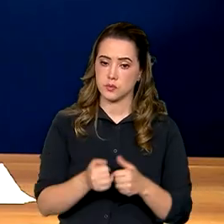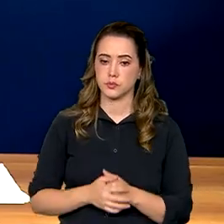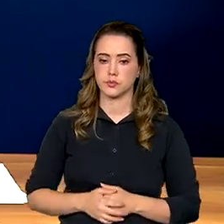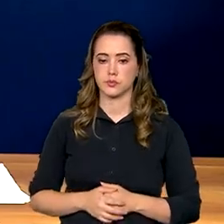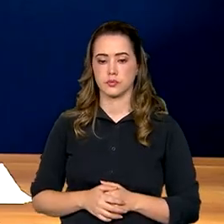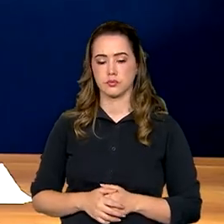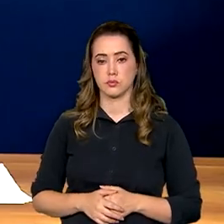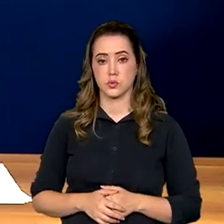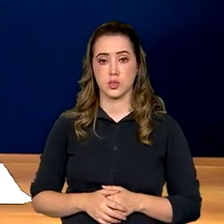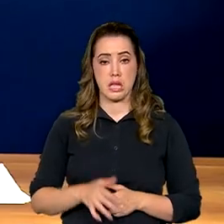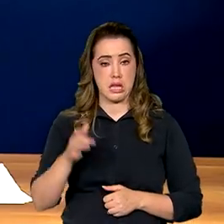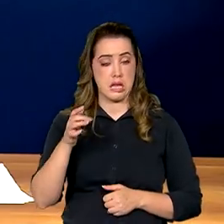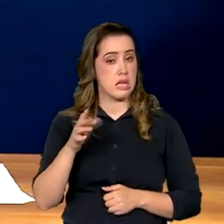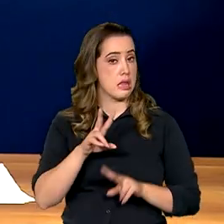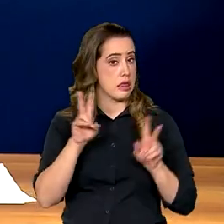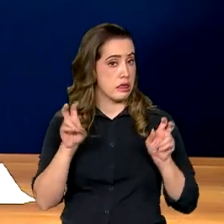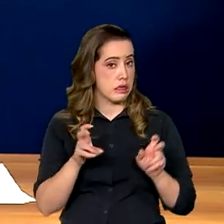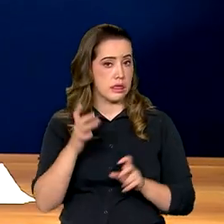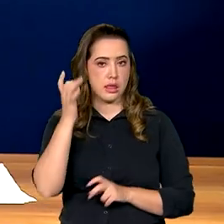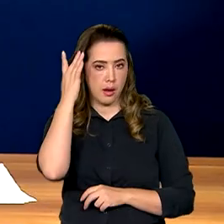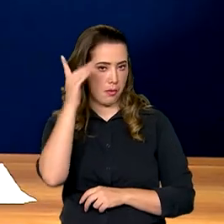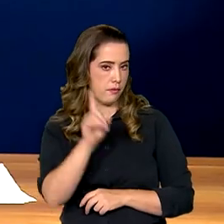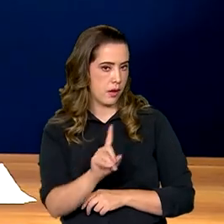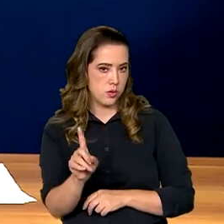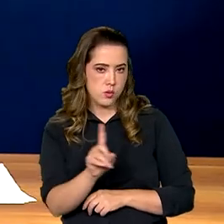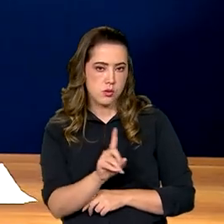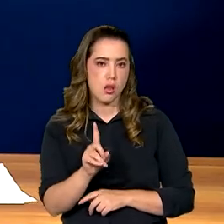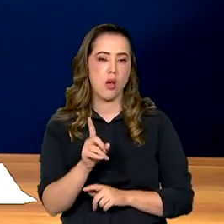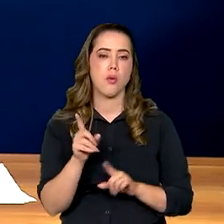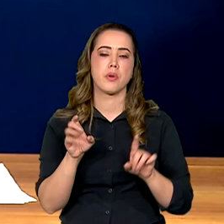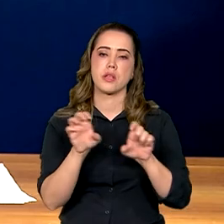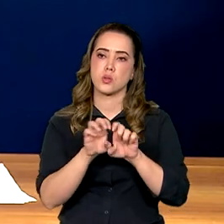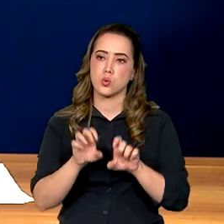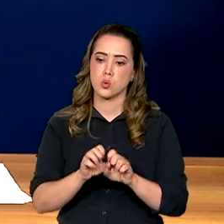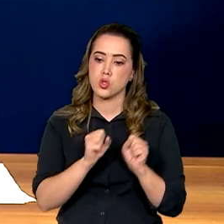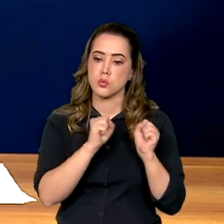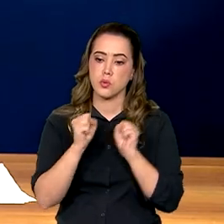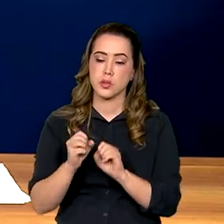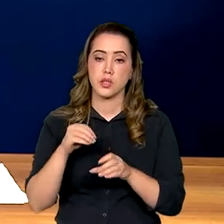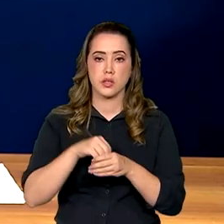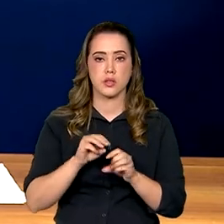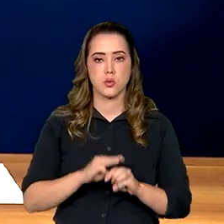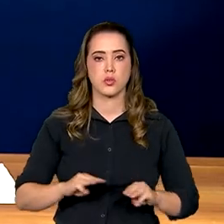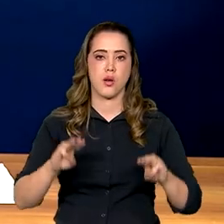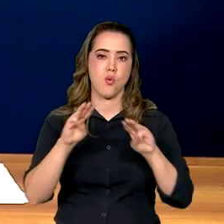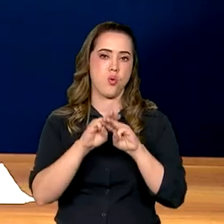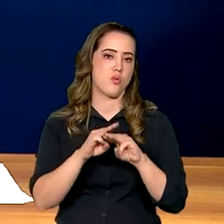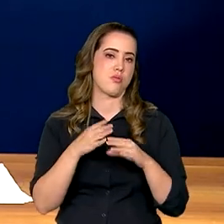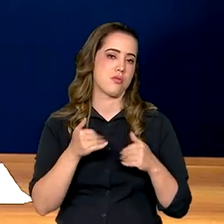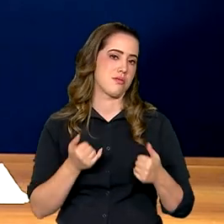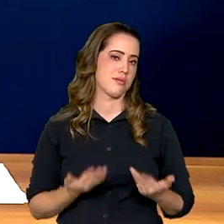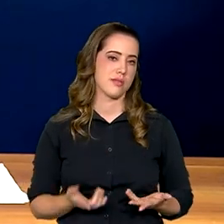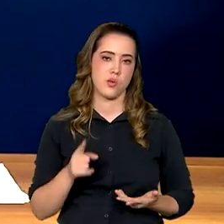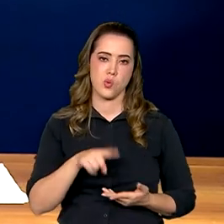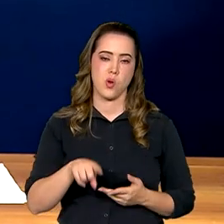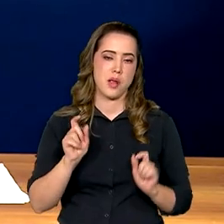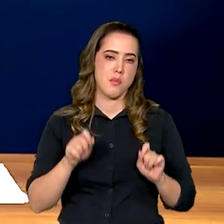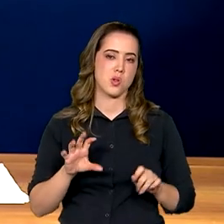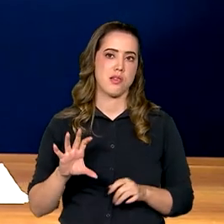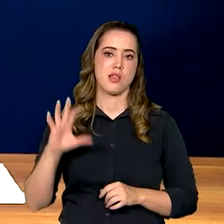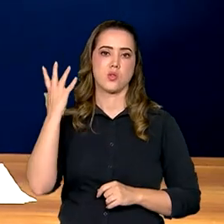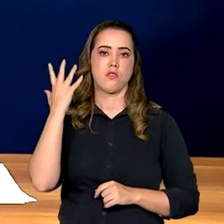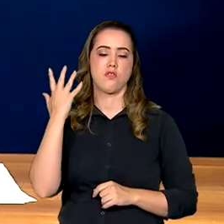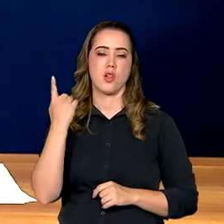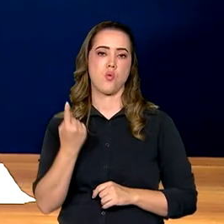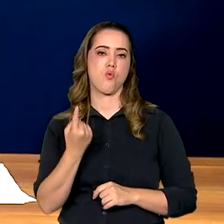virou um tema fácil, é um tema que mexe com a estrutura de poder dentro da ONU, portanto, não é algo que possa ser resolvido